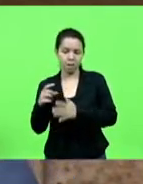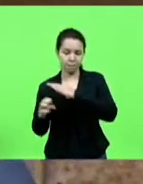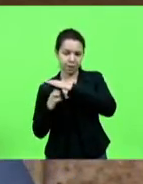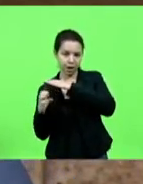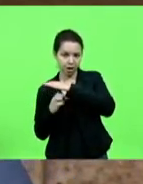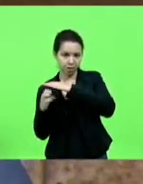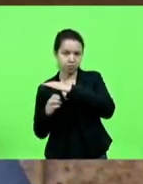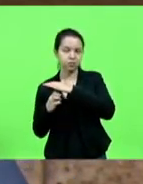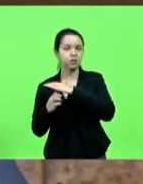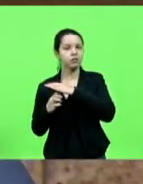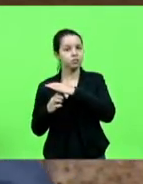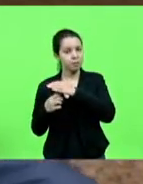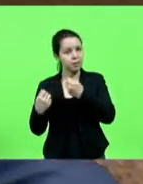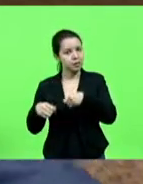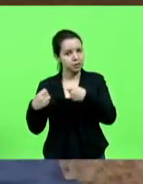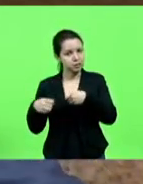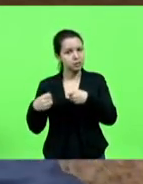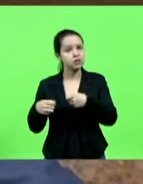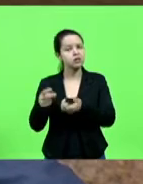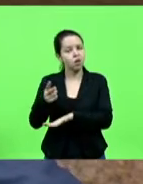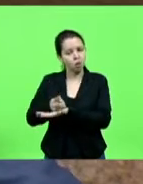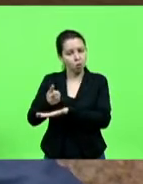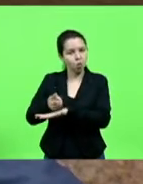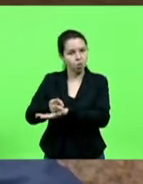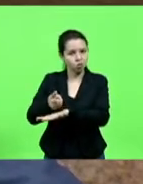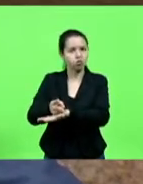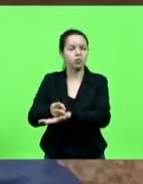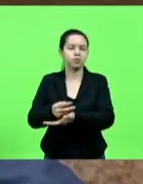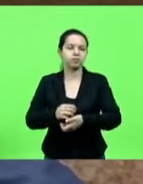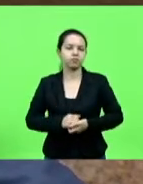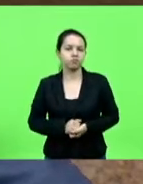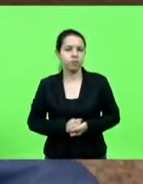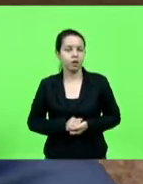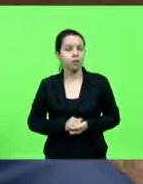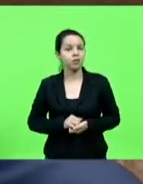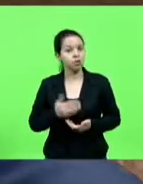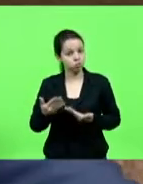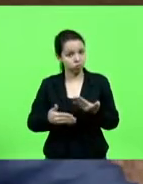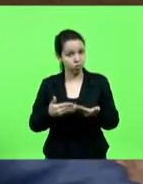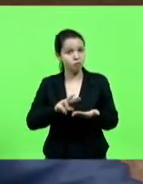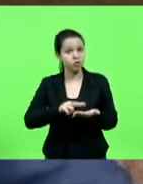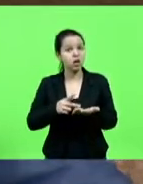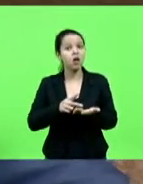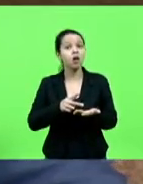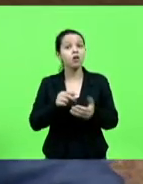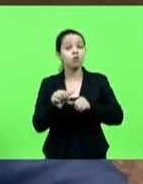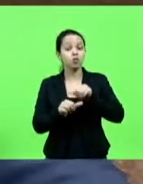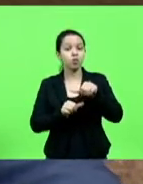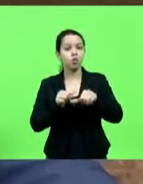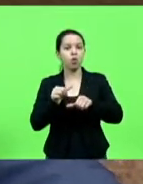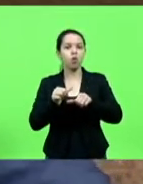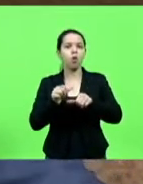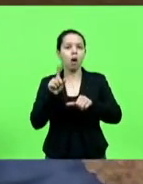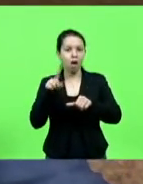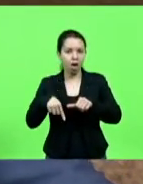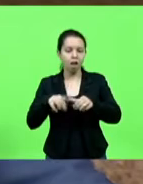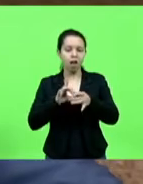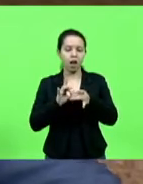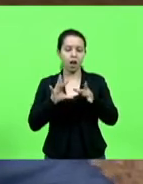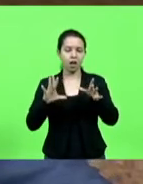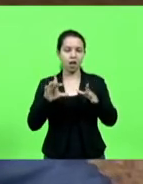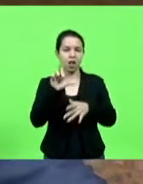características que precisam ser conservadas. Então, automaticamente, você passa a ser liberal, liberal na economia.